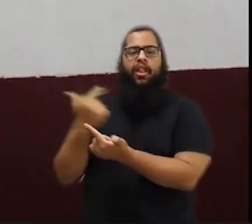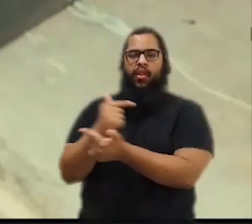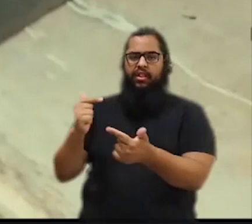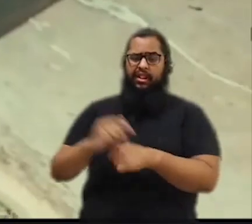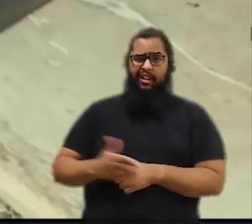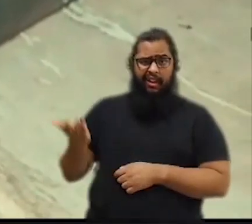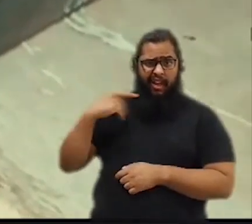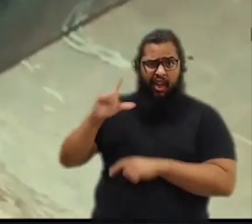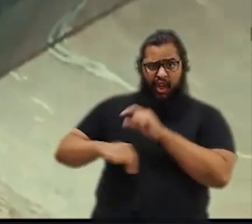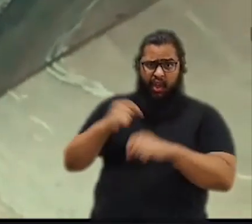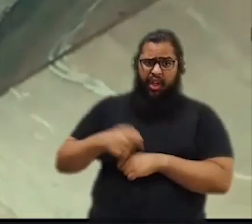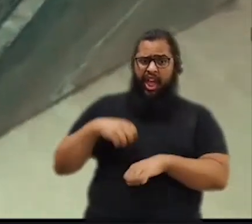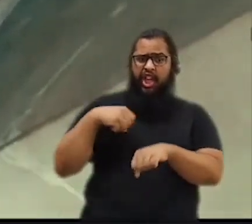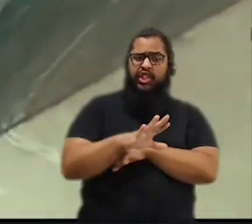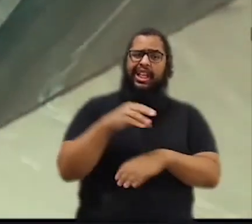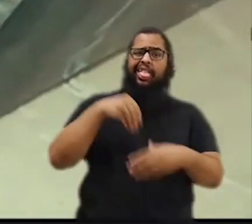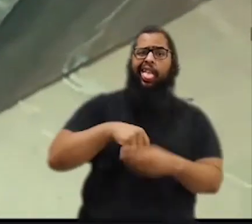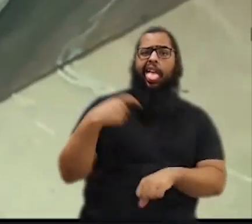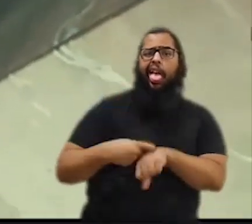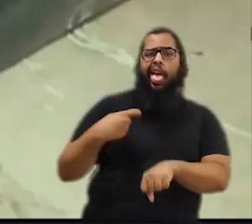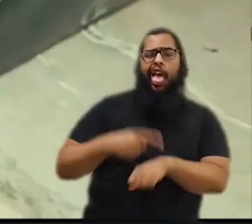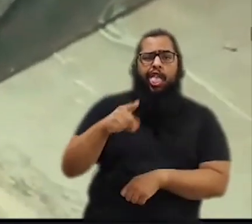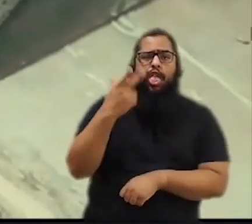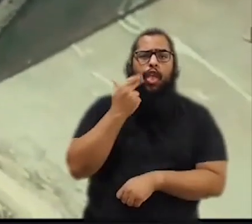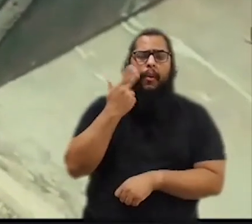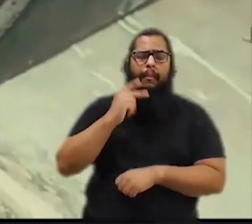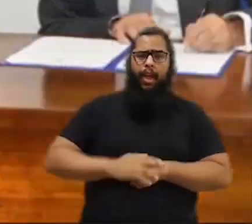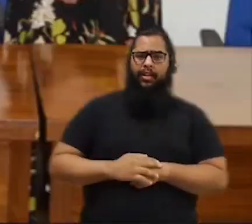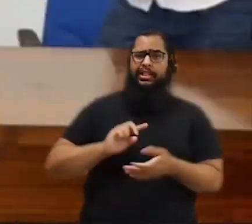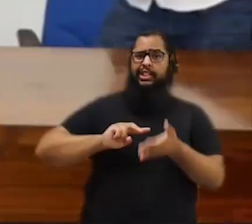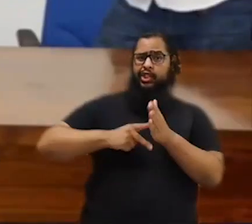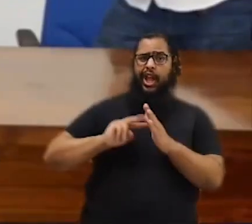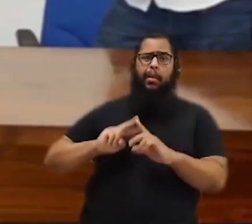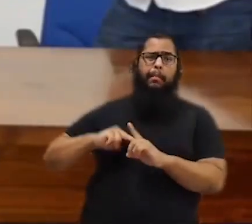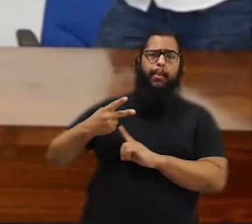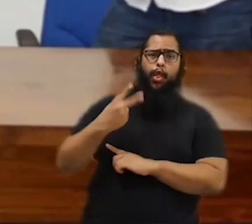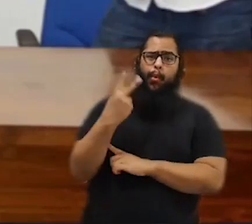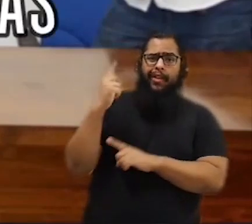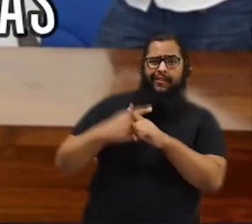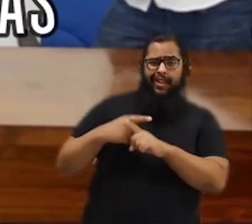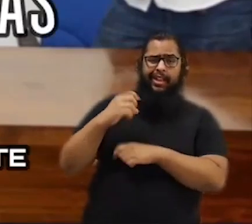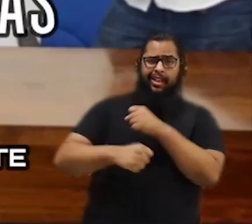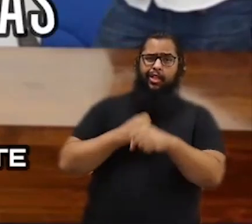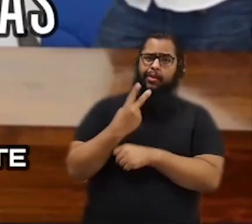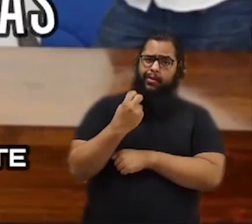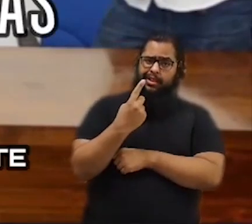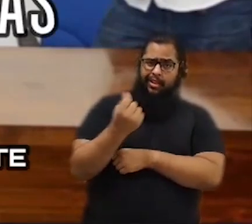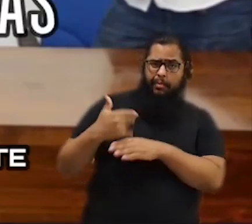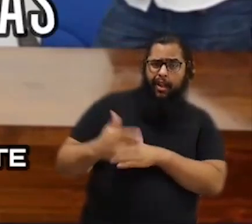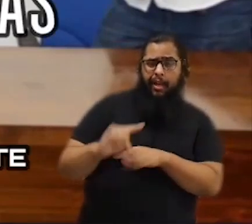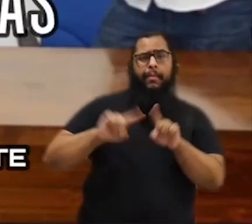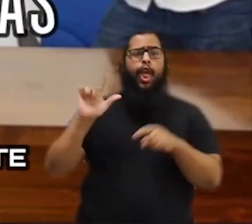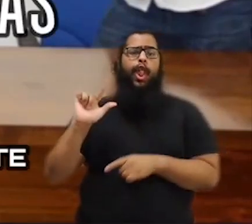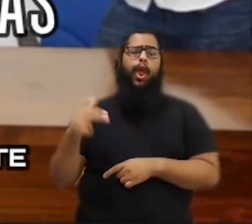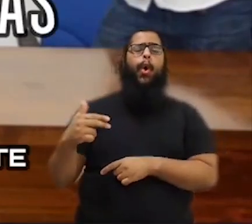comuns. O número de sindicâncias aumentou duas vezes depois de 2016. Com London, eram zero sindicâncias, porque a diretoria